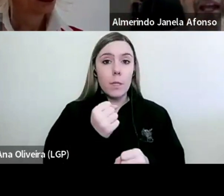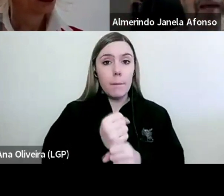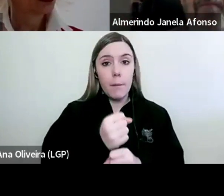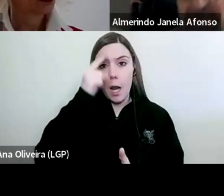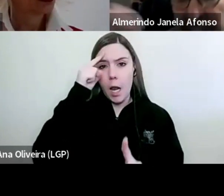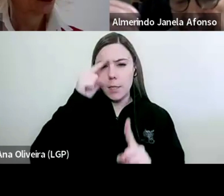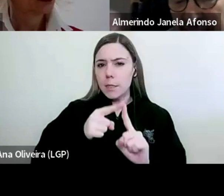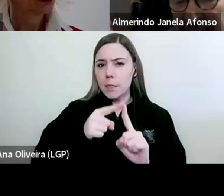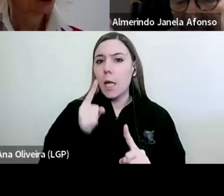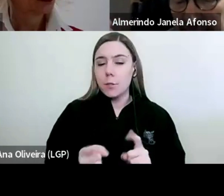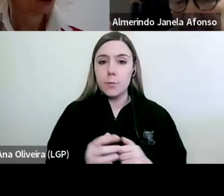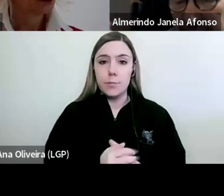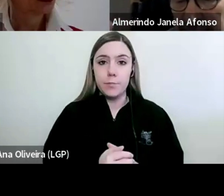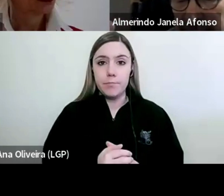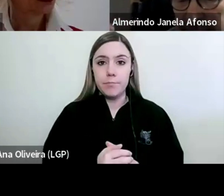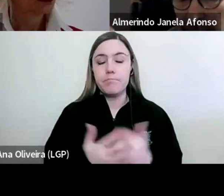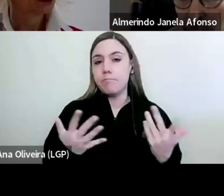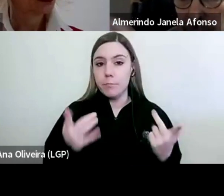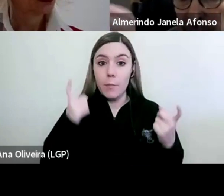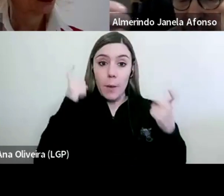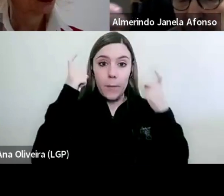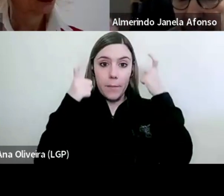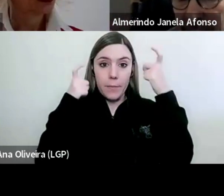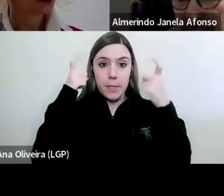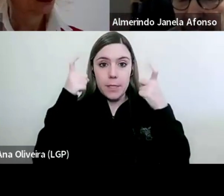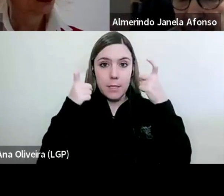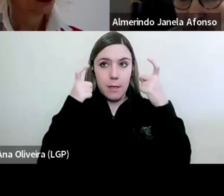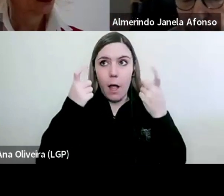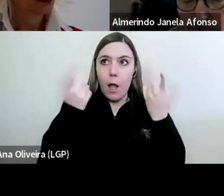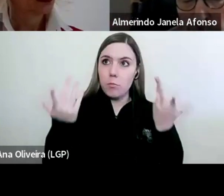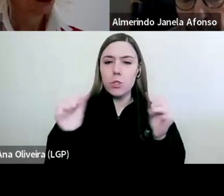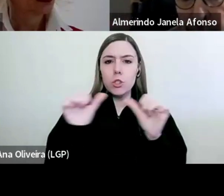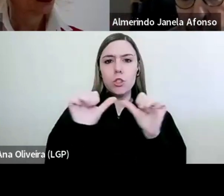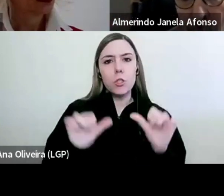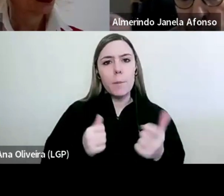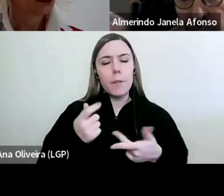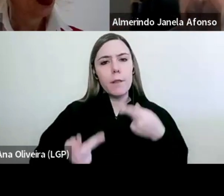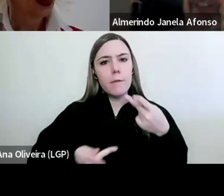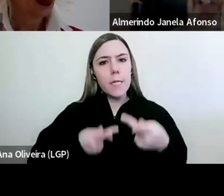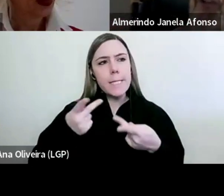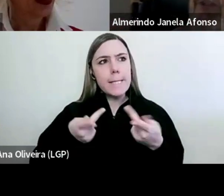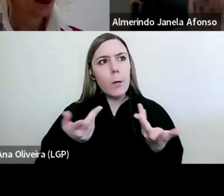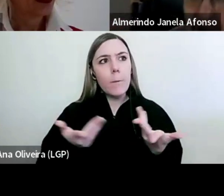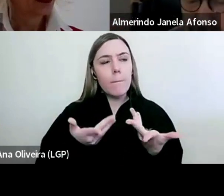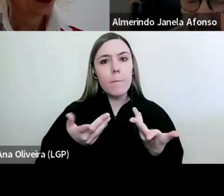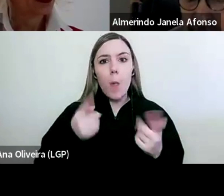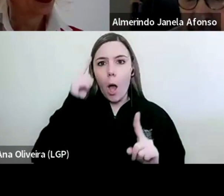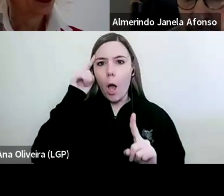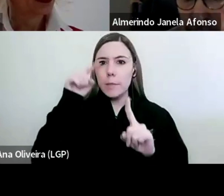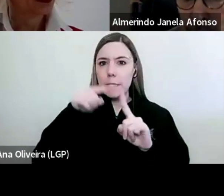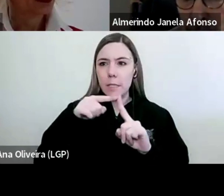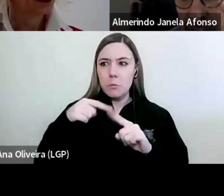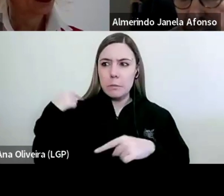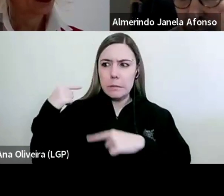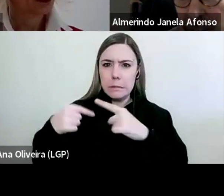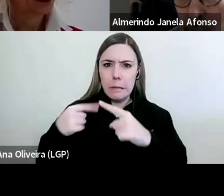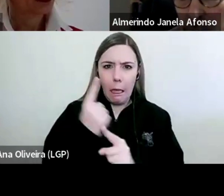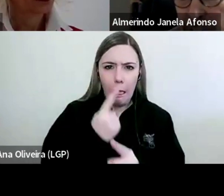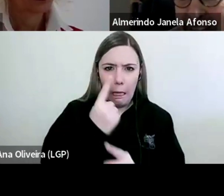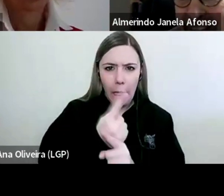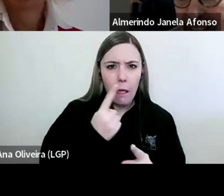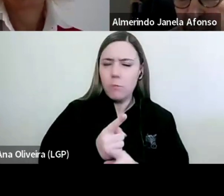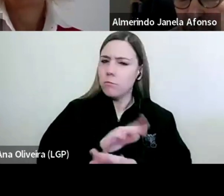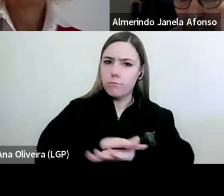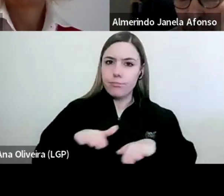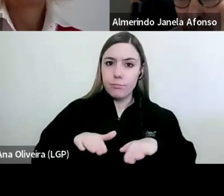pensar um sistema de avaliação que rompesse com o esquema tradicional e se mostrasse mais